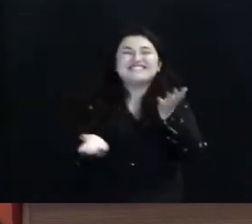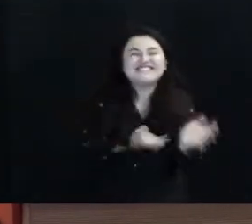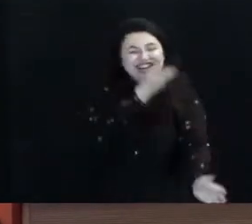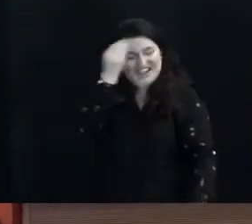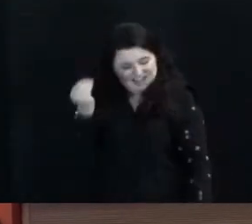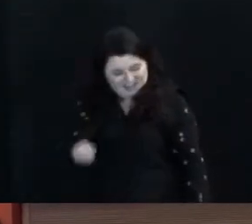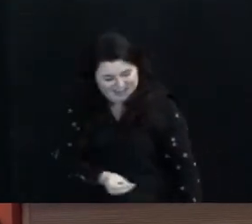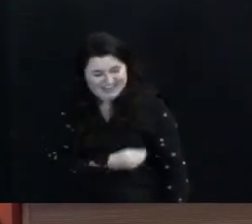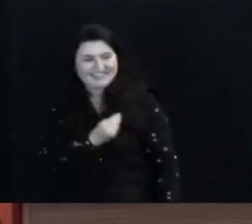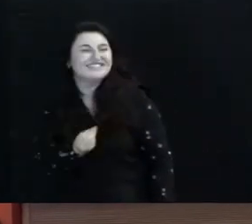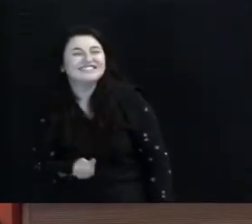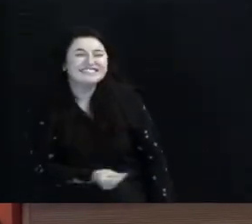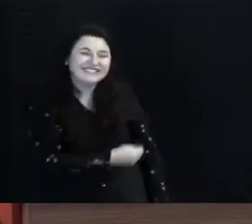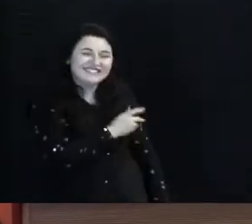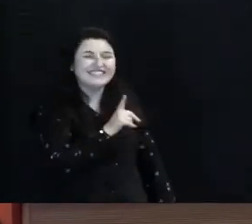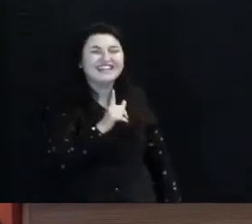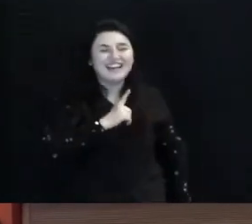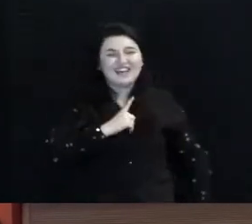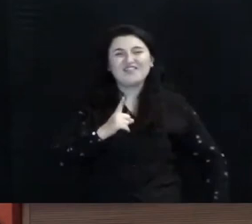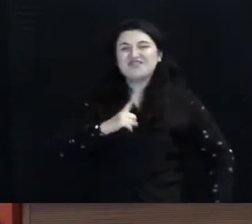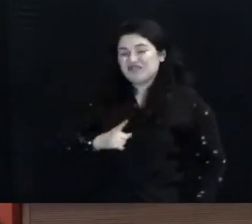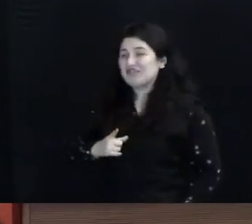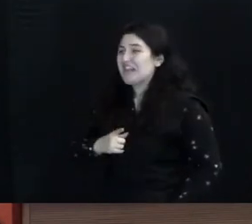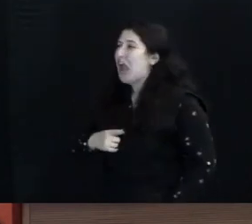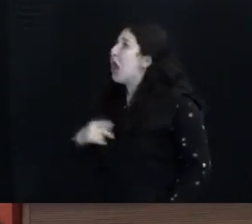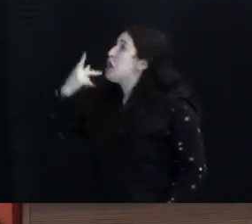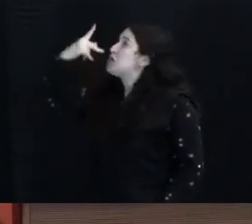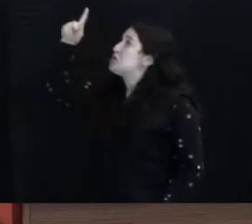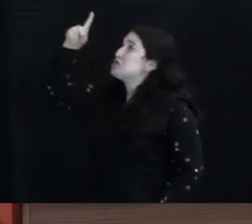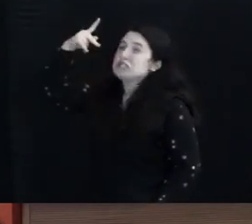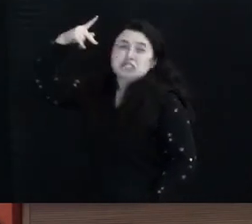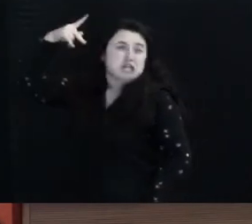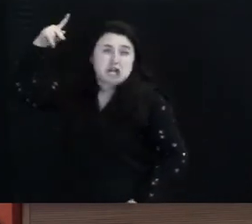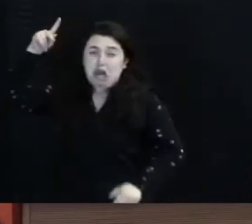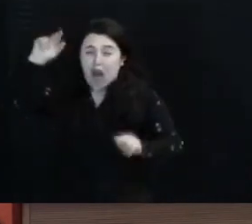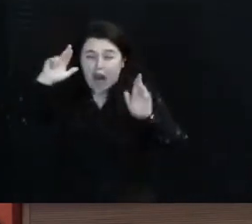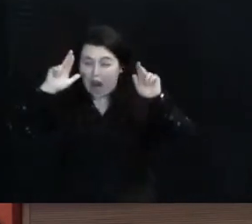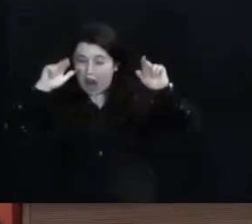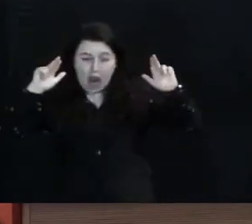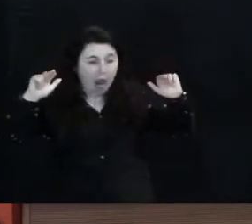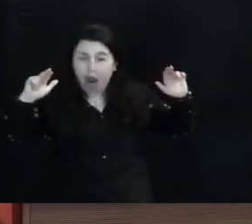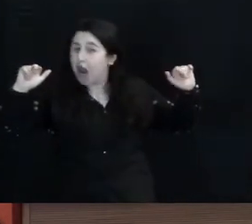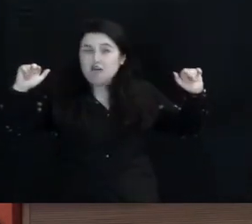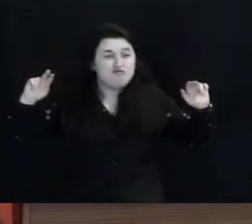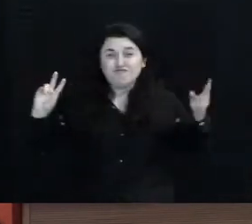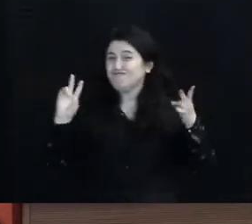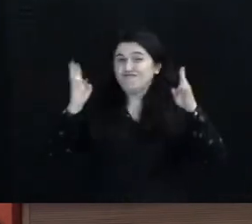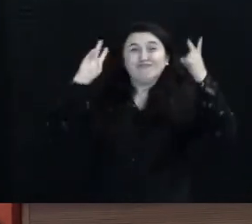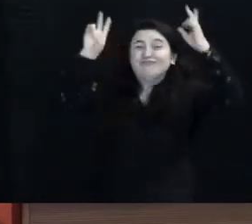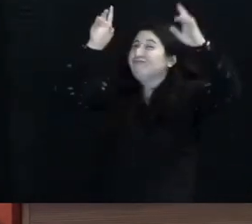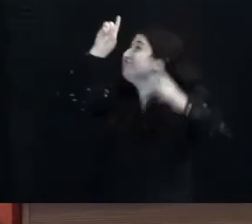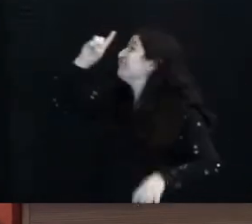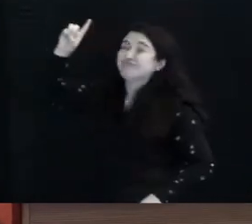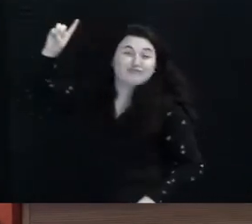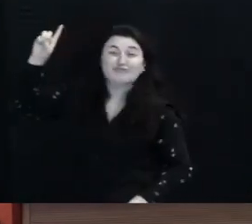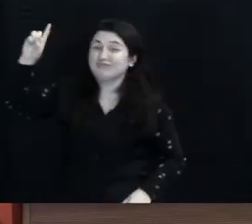vivo está És invencível,